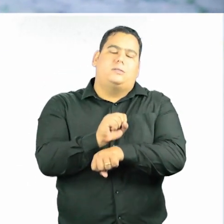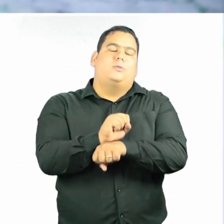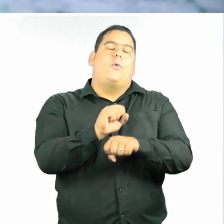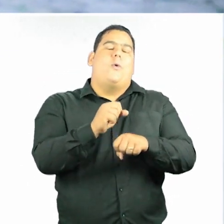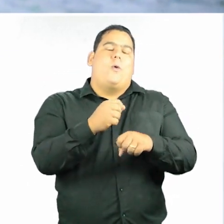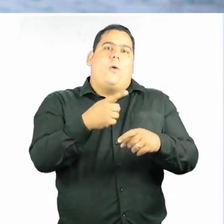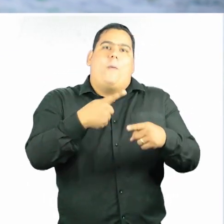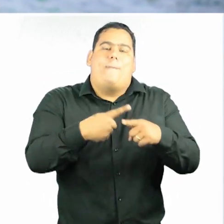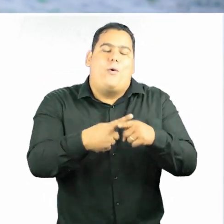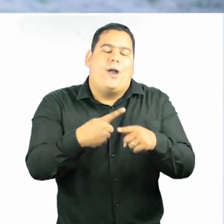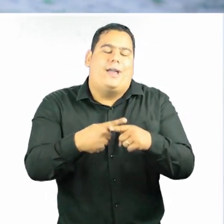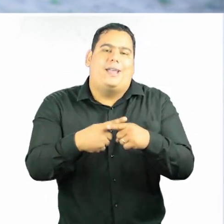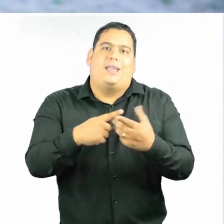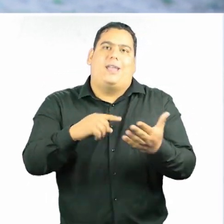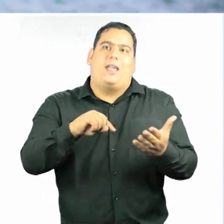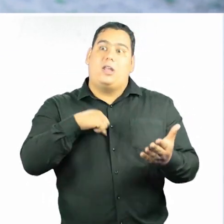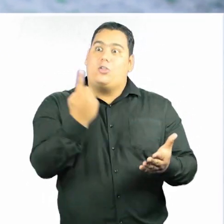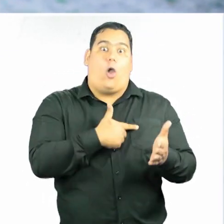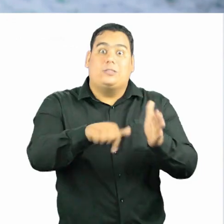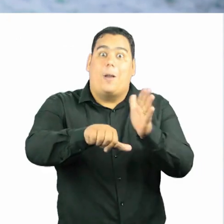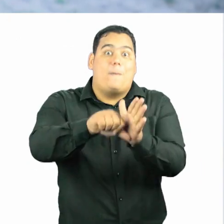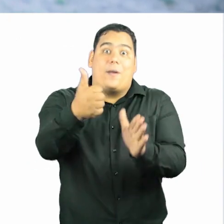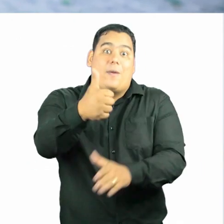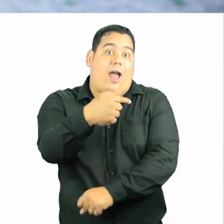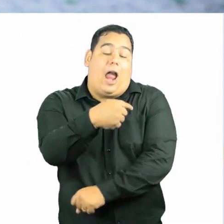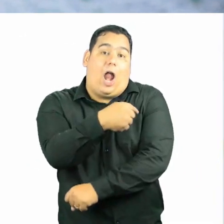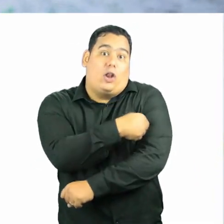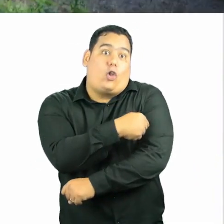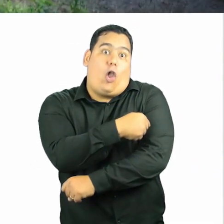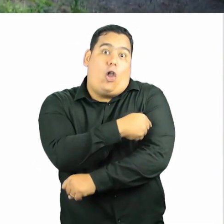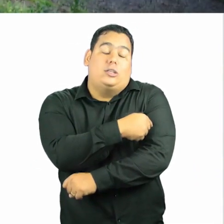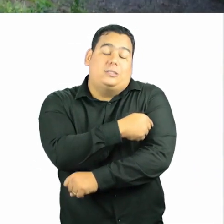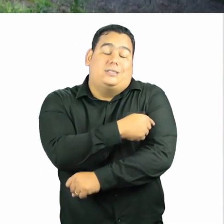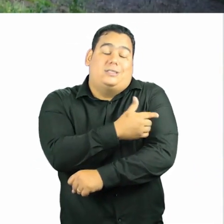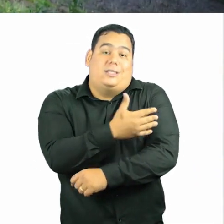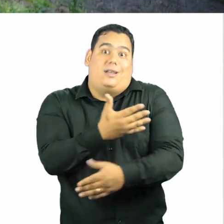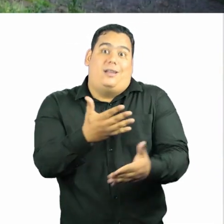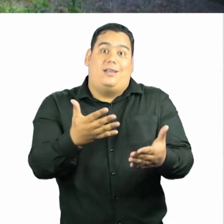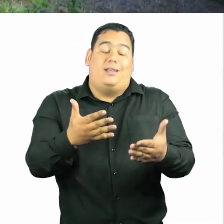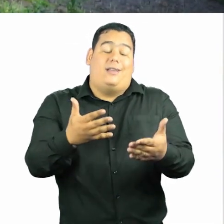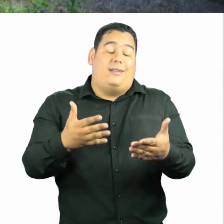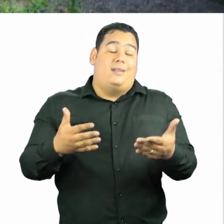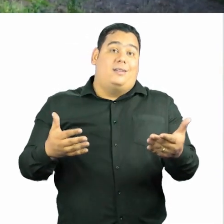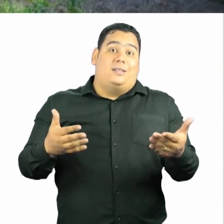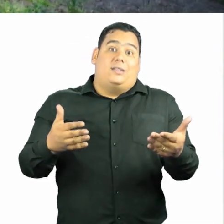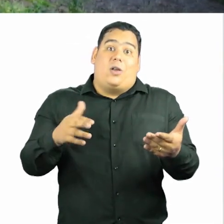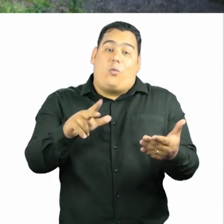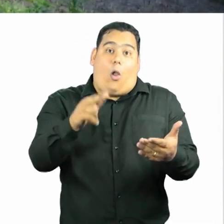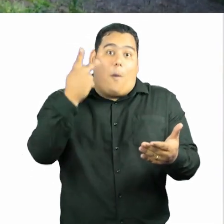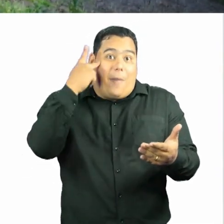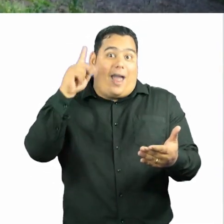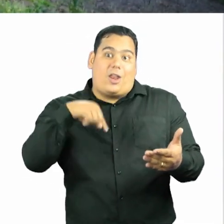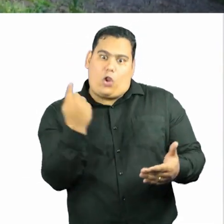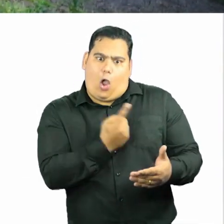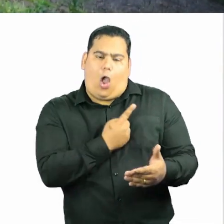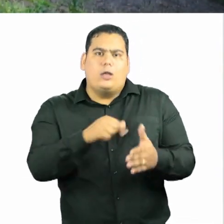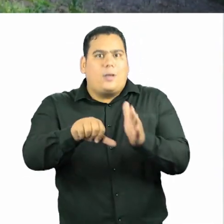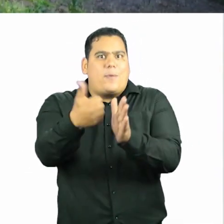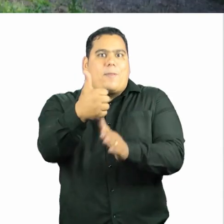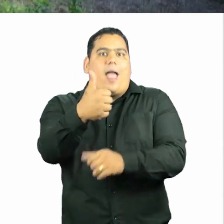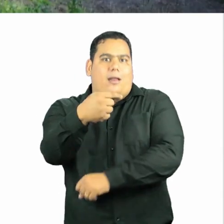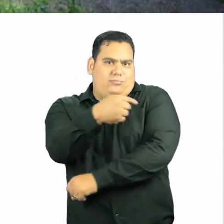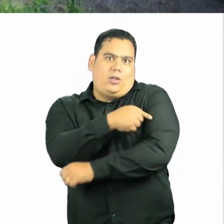porque a nossa primeira dose era para nós tomar a primeira,